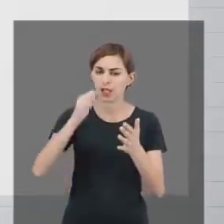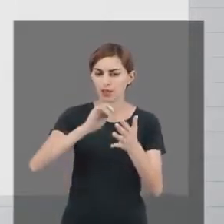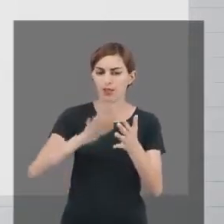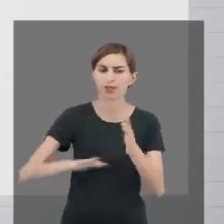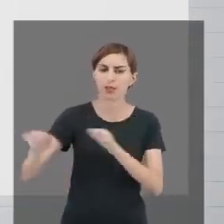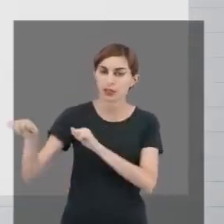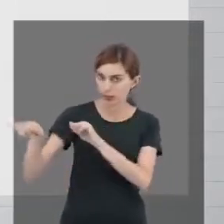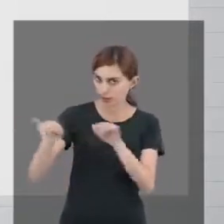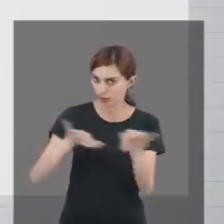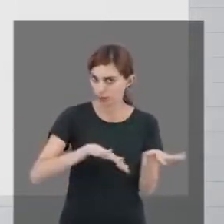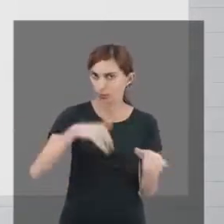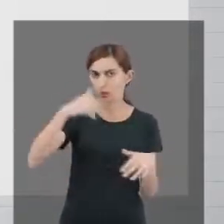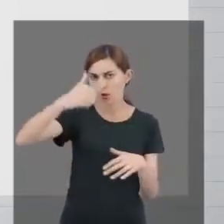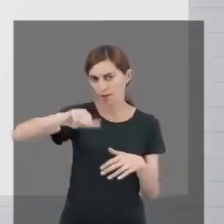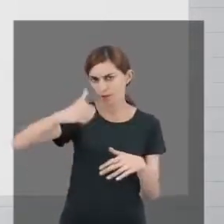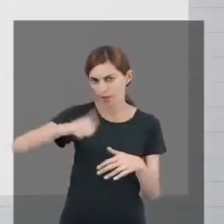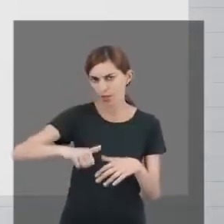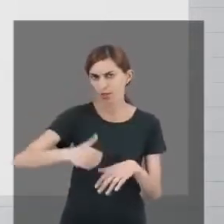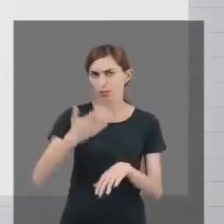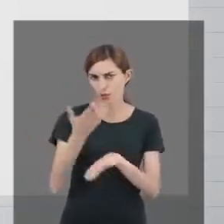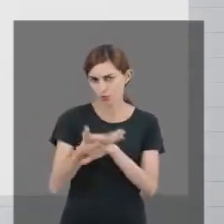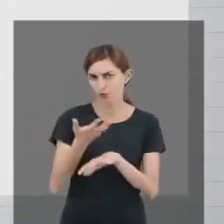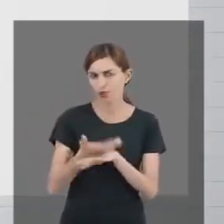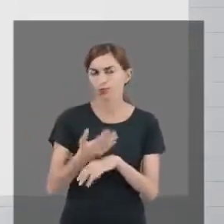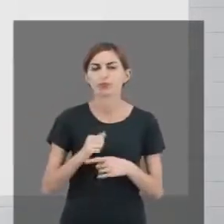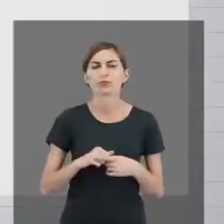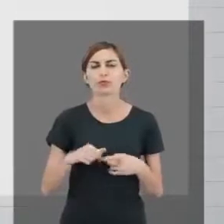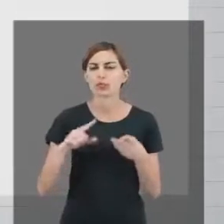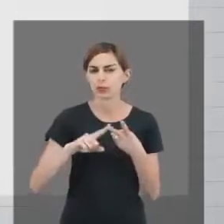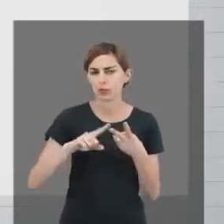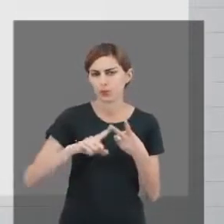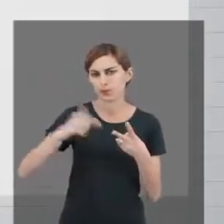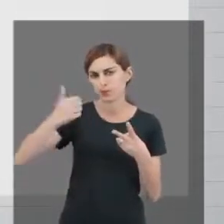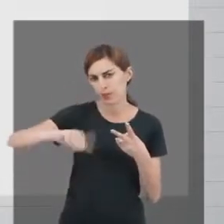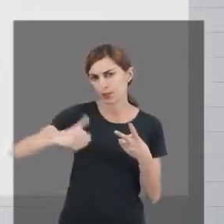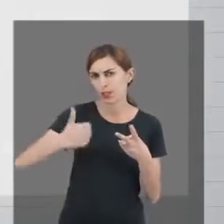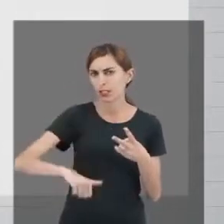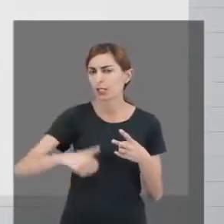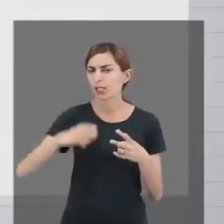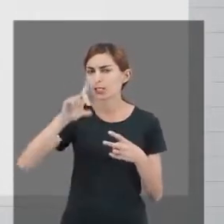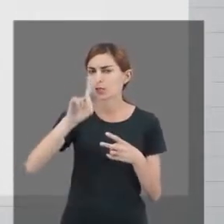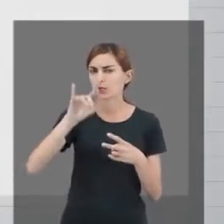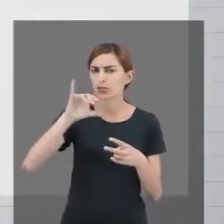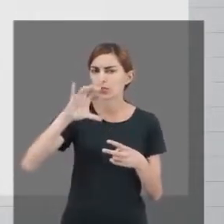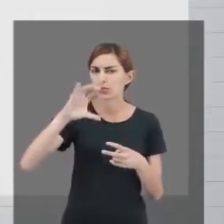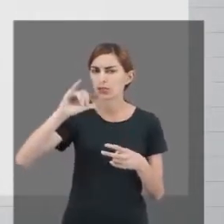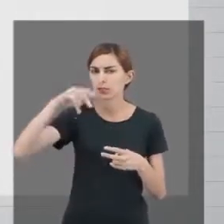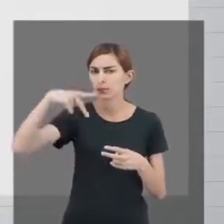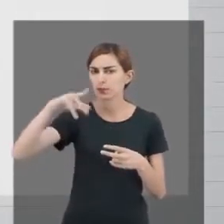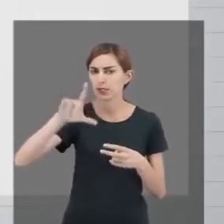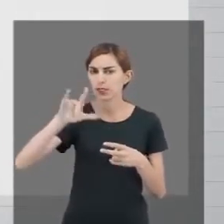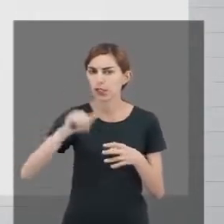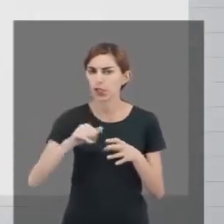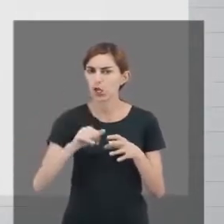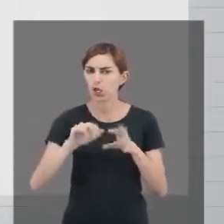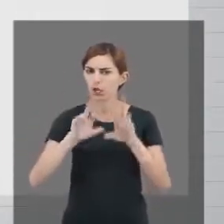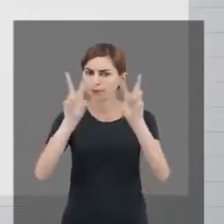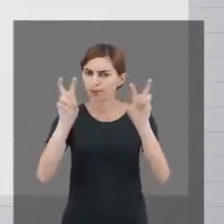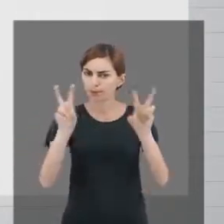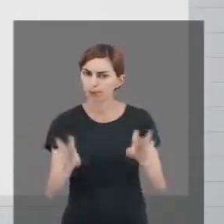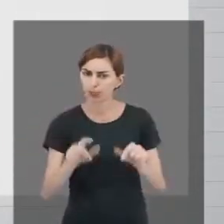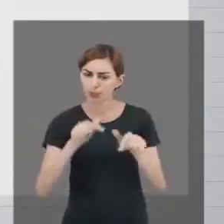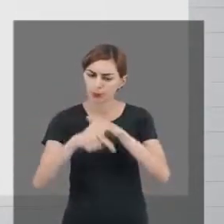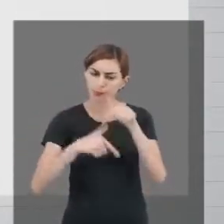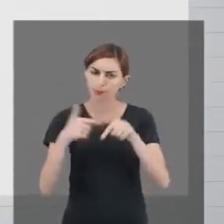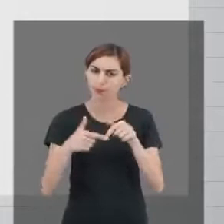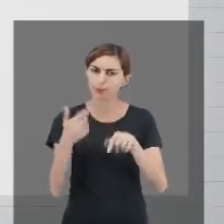semanal, que avalia a competência. Nós temos a avaliação da disciplina, que avalia os conteúdos trabalhados